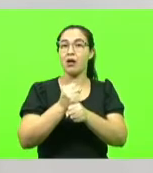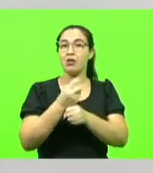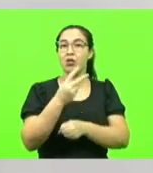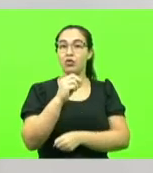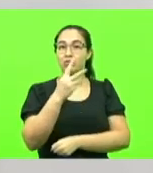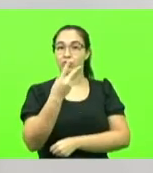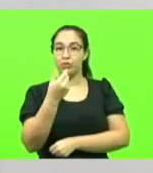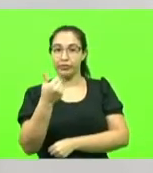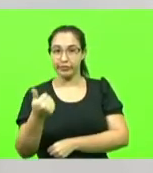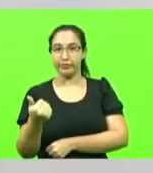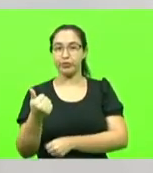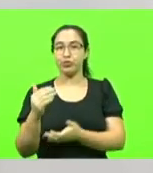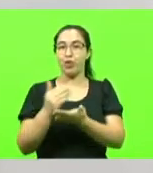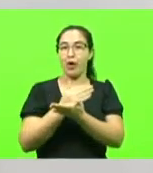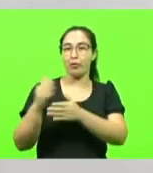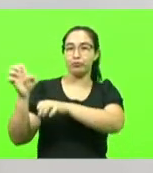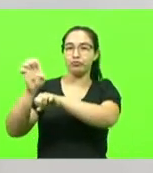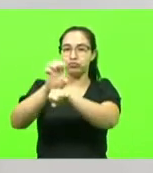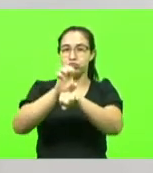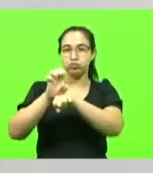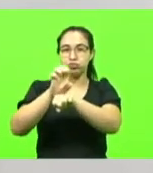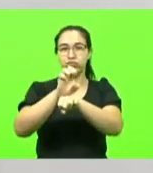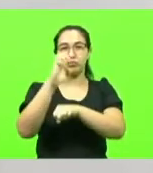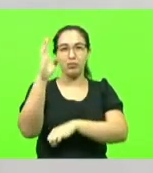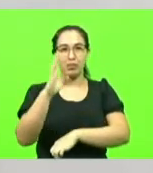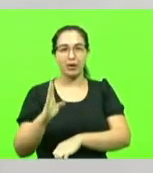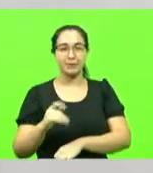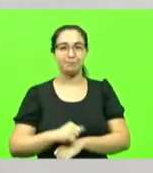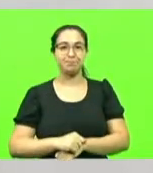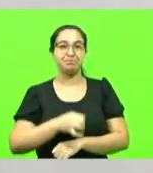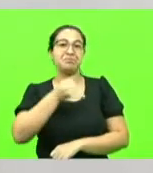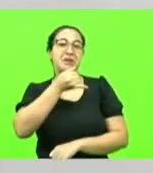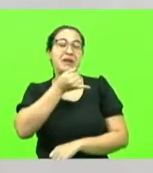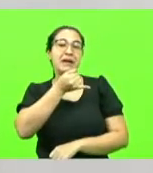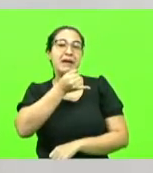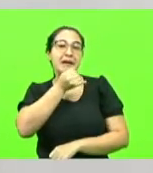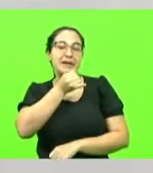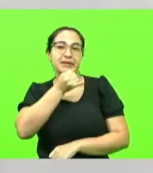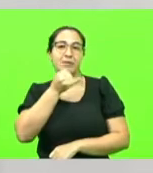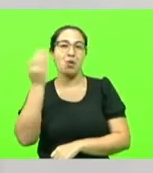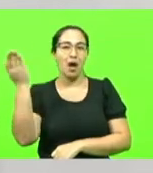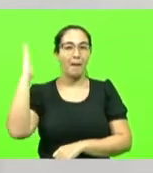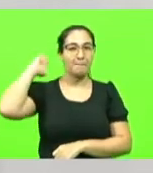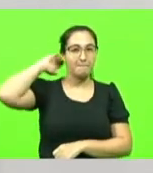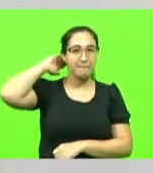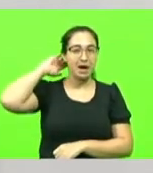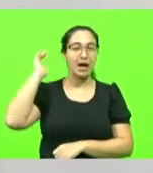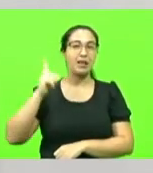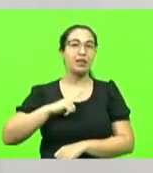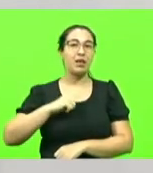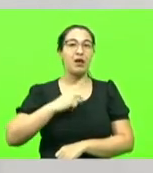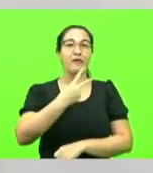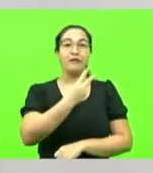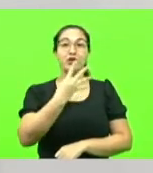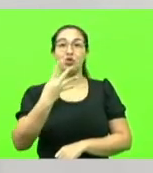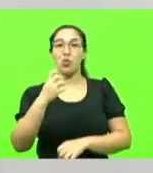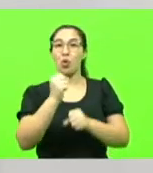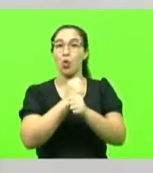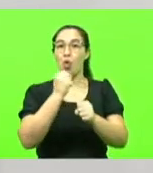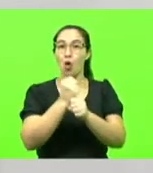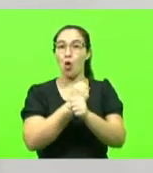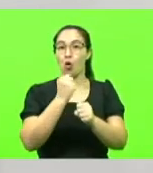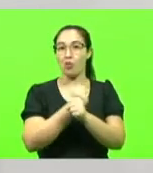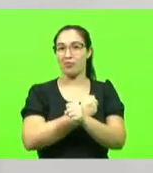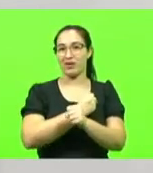brasileiros. pois prestem atenção. No Pará são 94 obras, 1,7 bilhões de reais. No